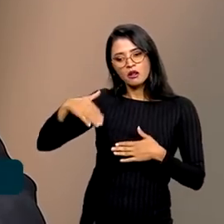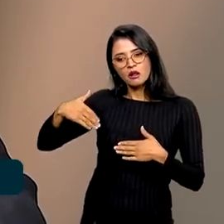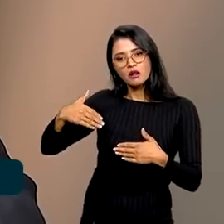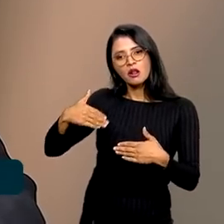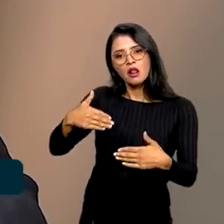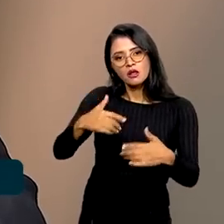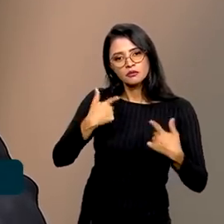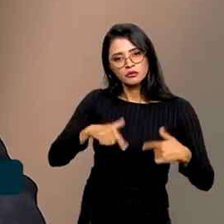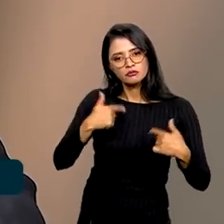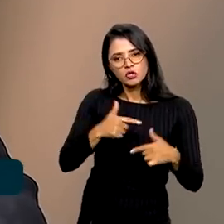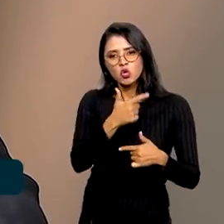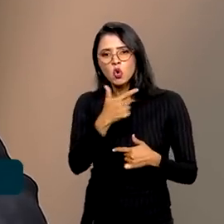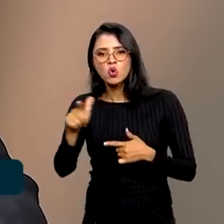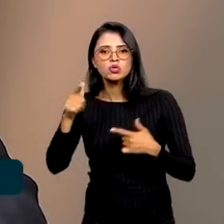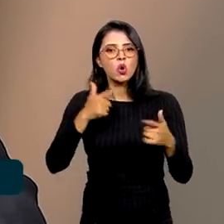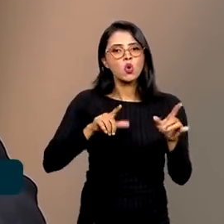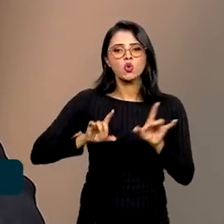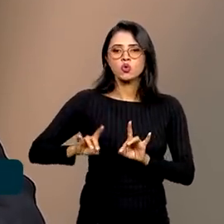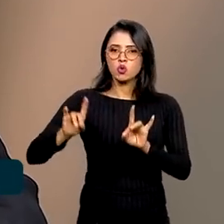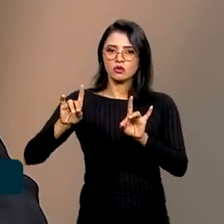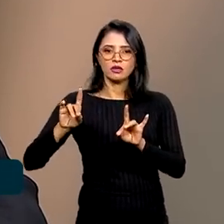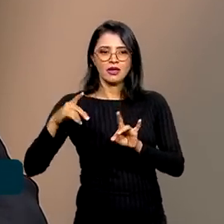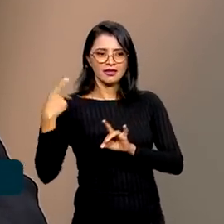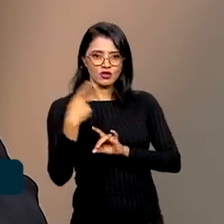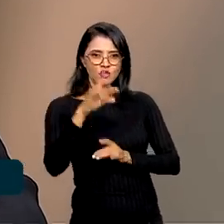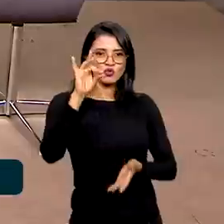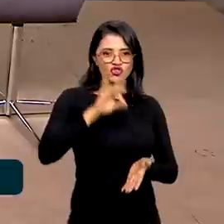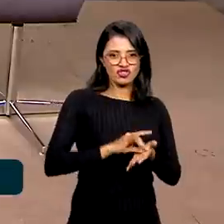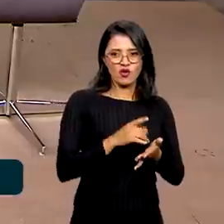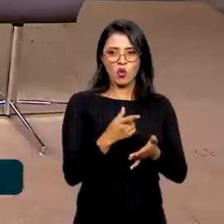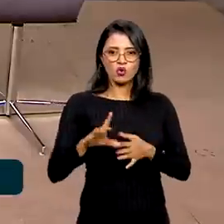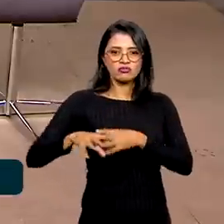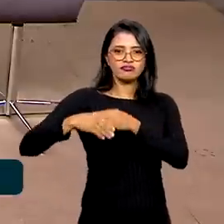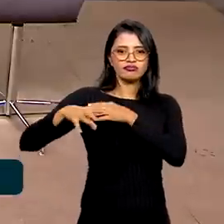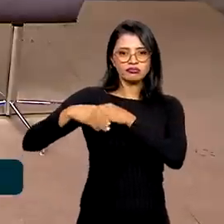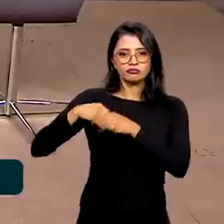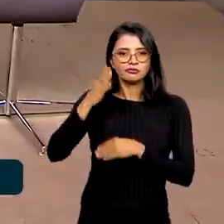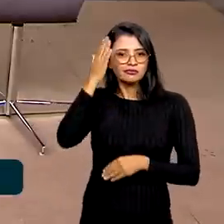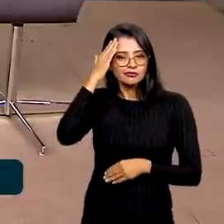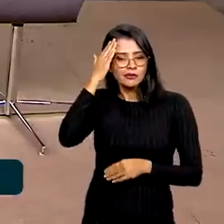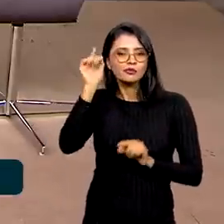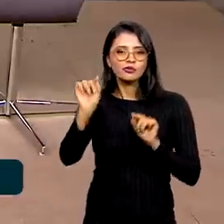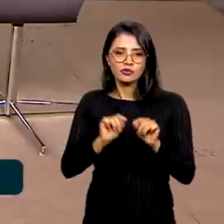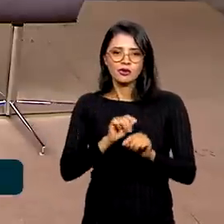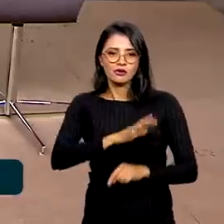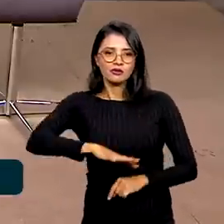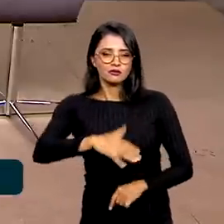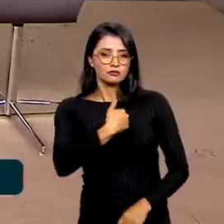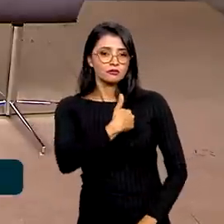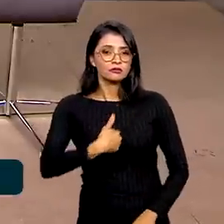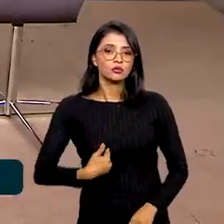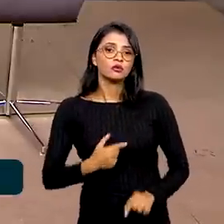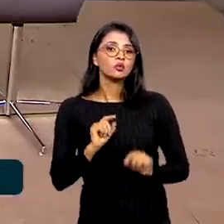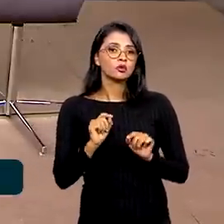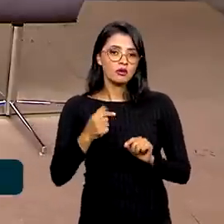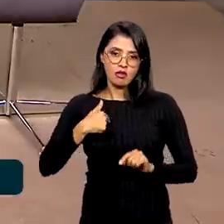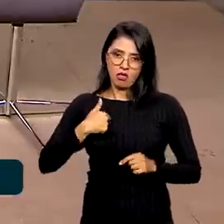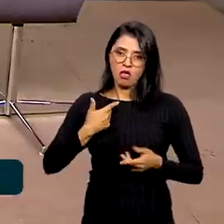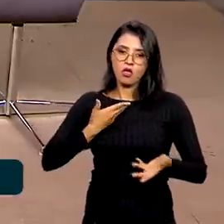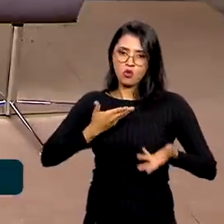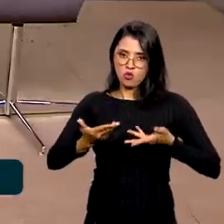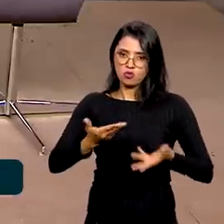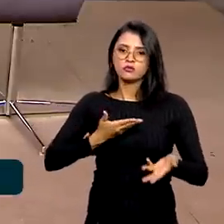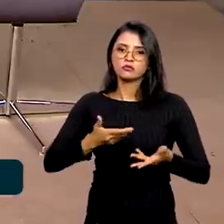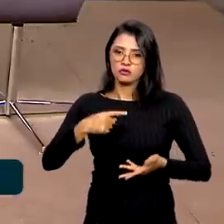processo de trabalho outras especializações além da sua original. Porque a gente sabe que no setor público, e eu sou servidor,